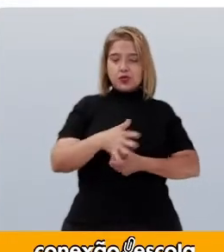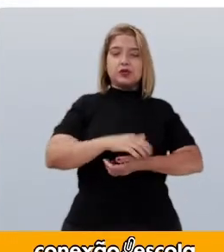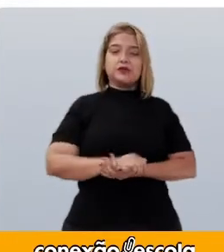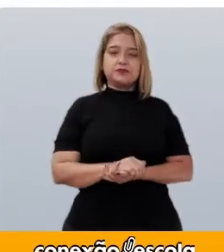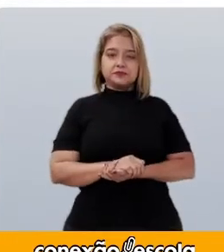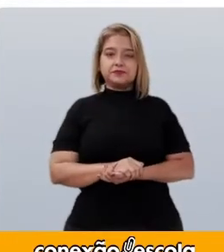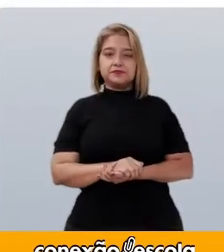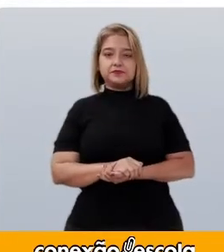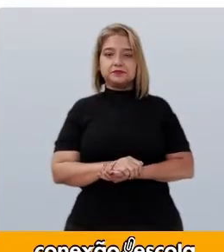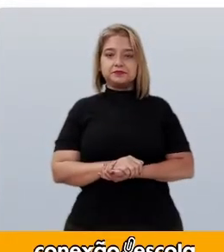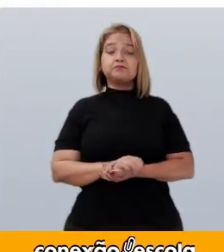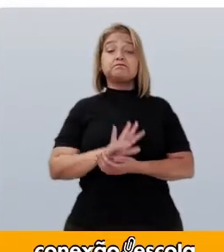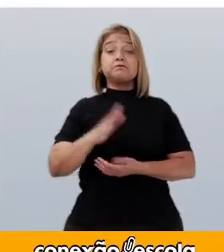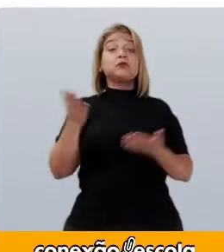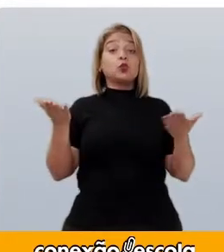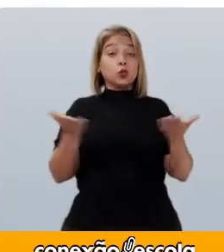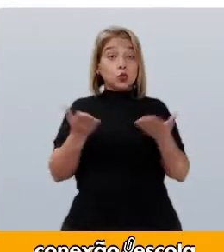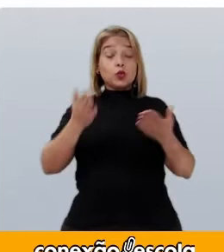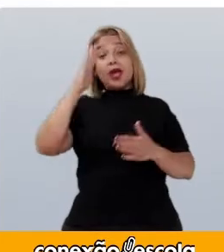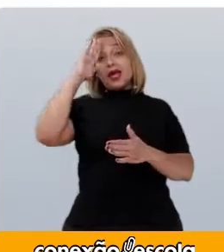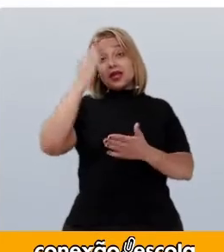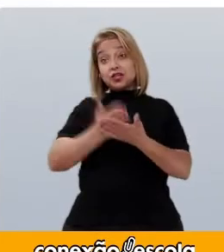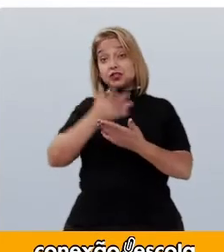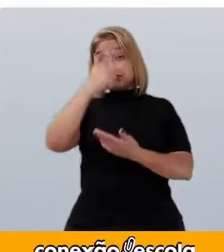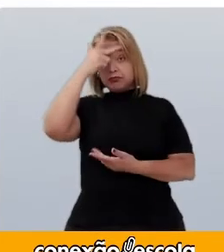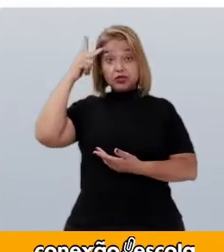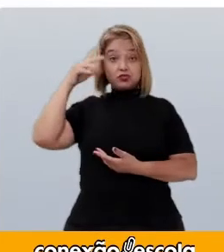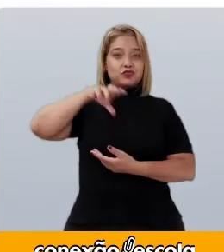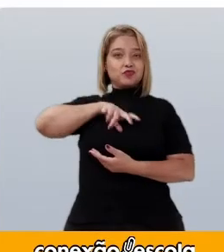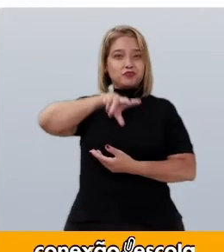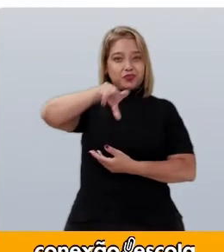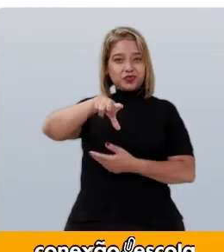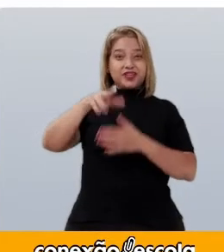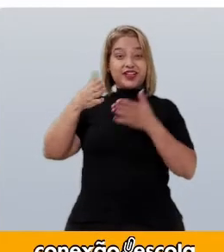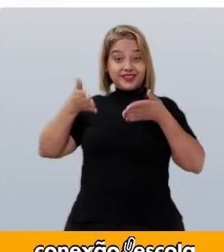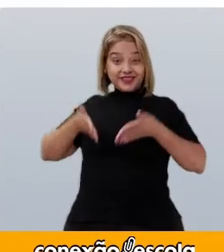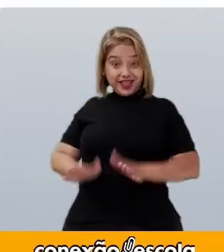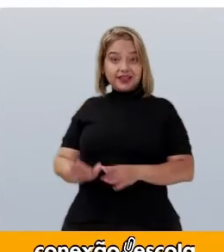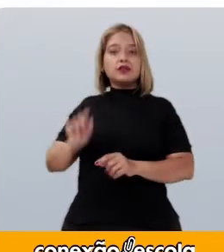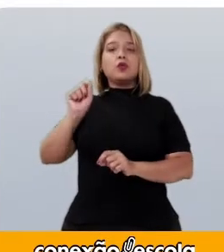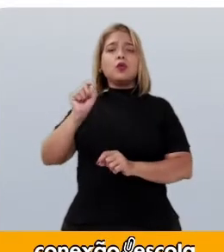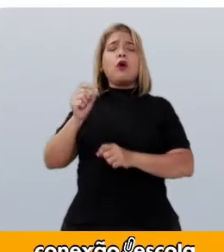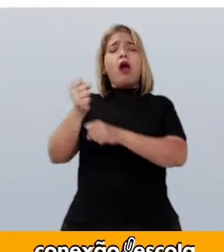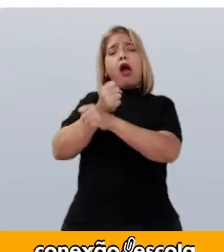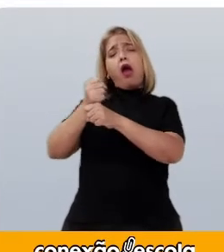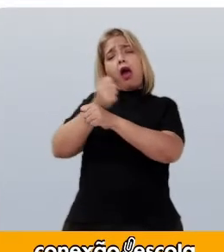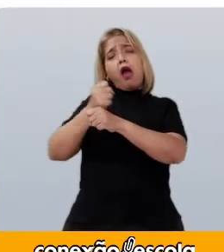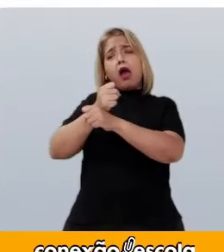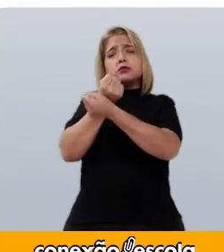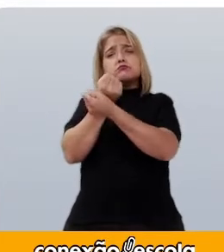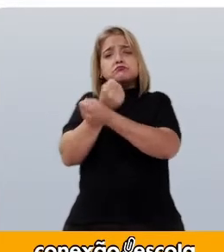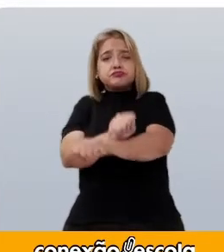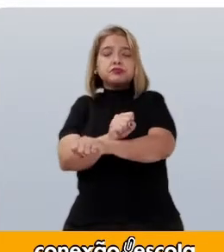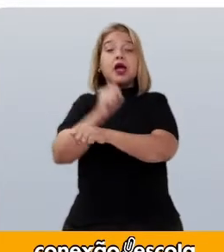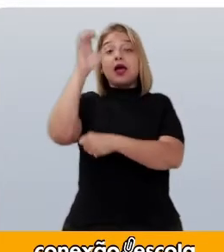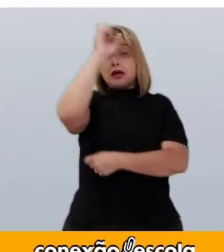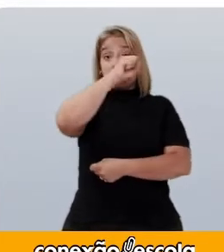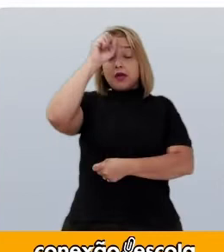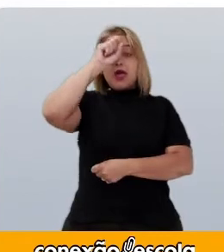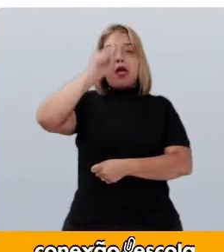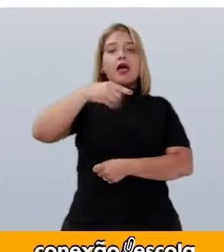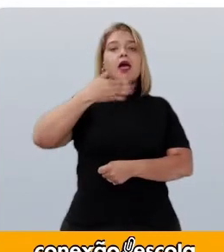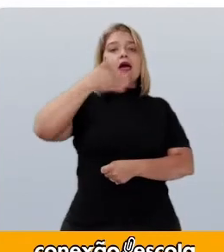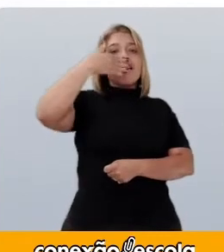Hoje se acredita Que os portugueses Que durante séculos Lideraram o comércio De escravos Aprenderam a escravizar Com os árabes Da